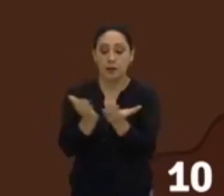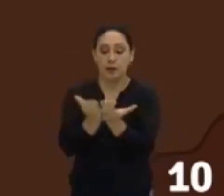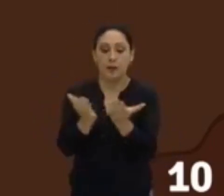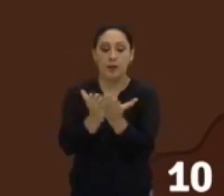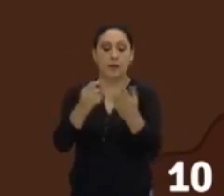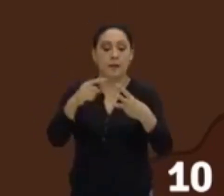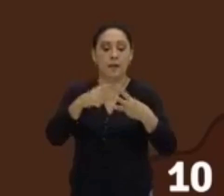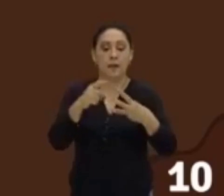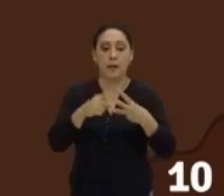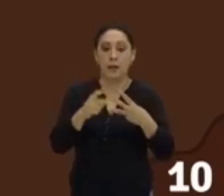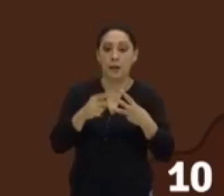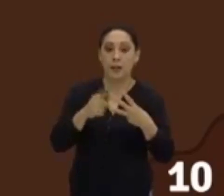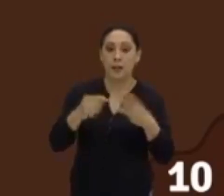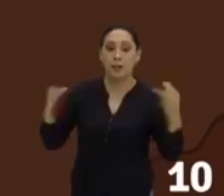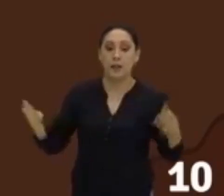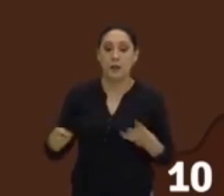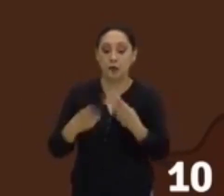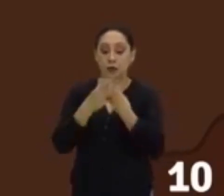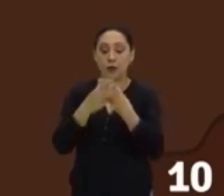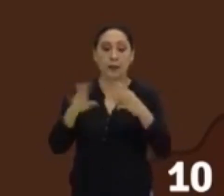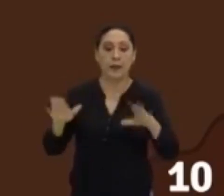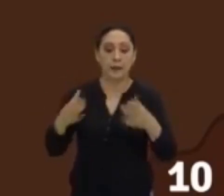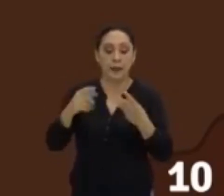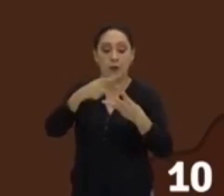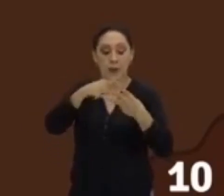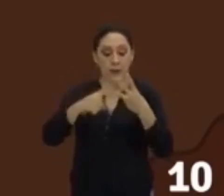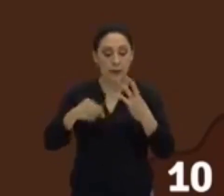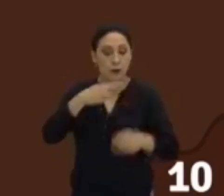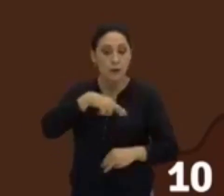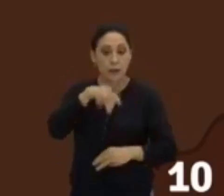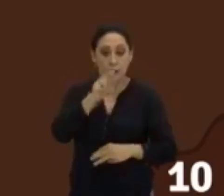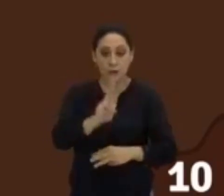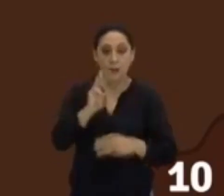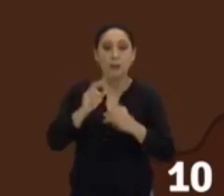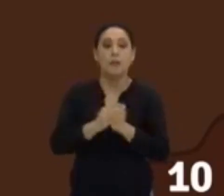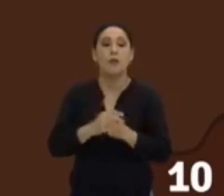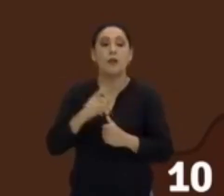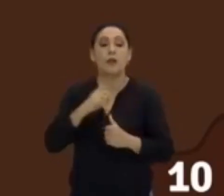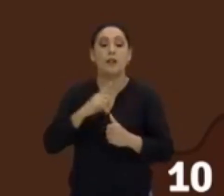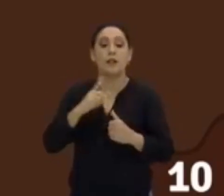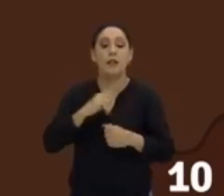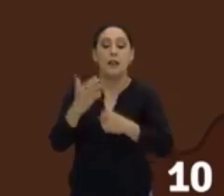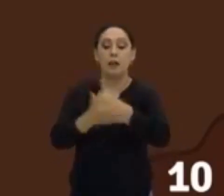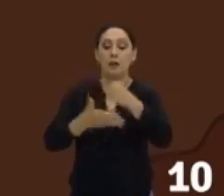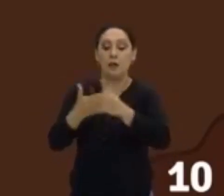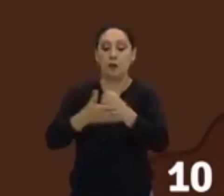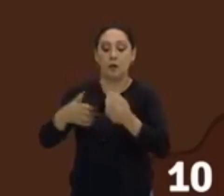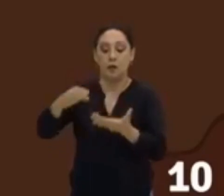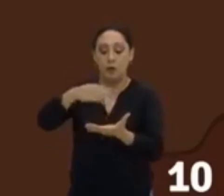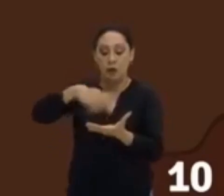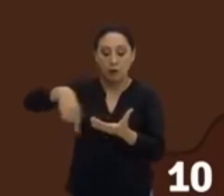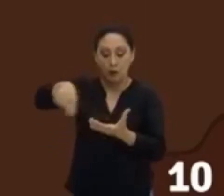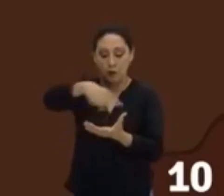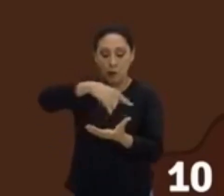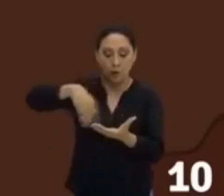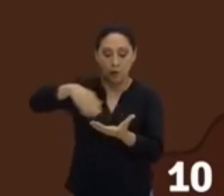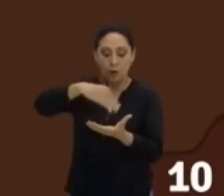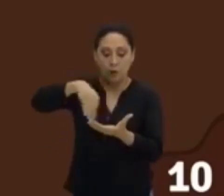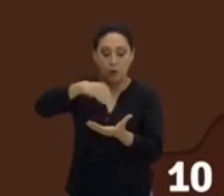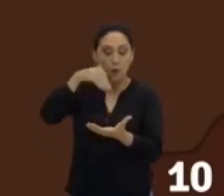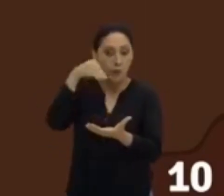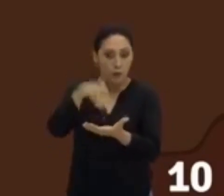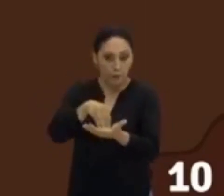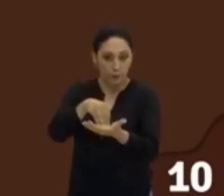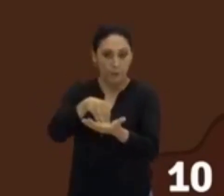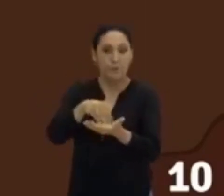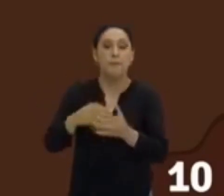islâmica e judaica. Essas três religiões têm como berço essa região que eu acabei de te citar, que é